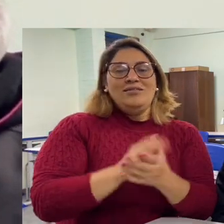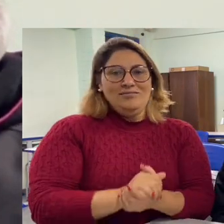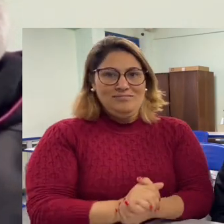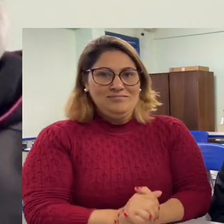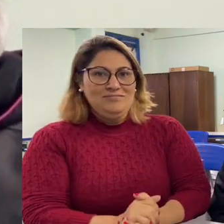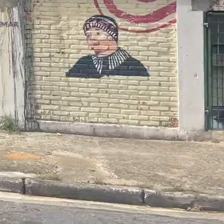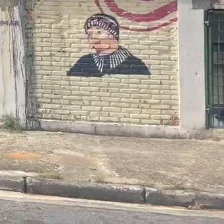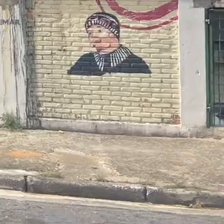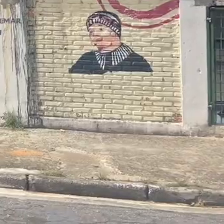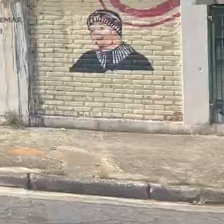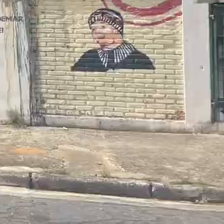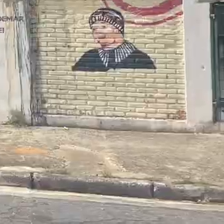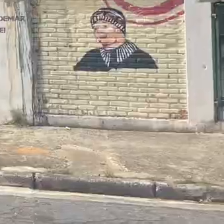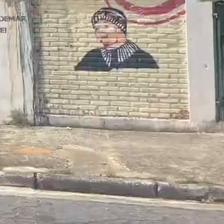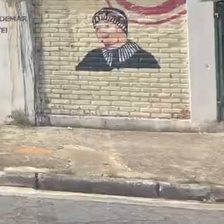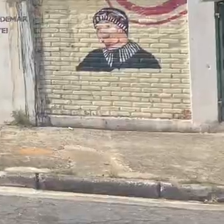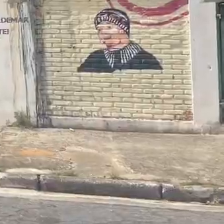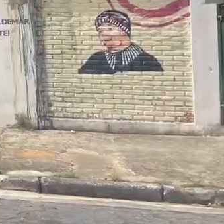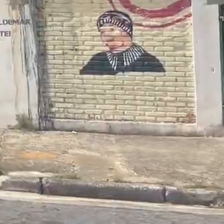que o futuro nos aguarda?